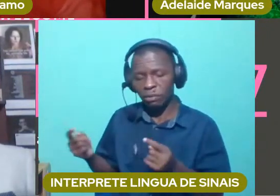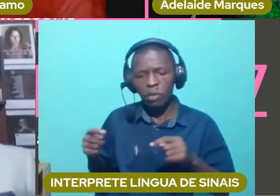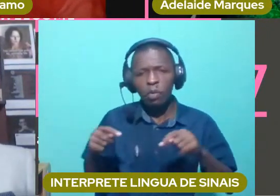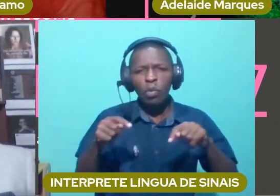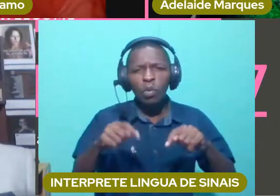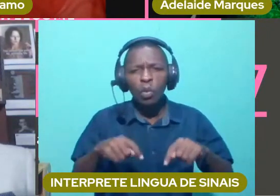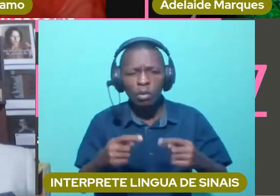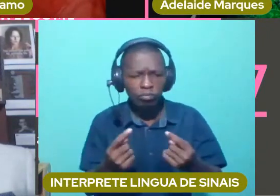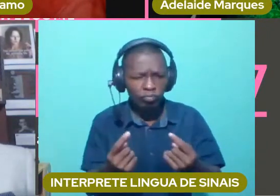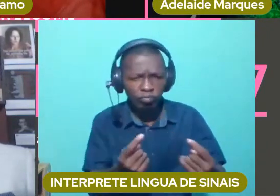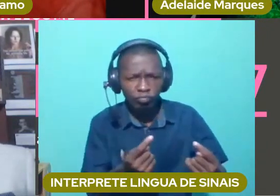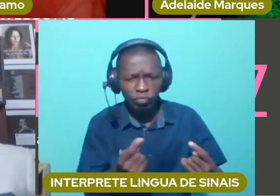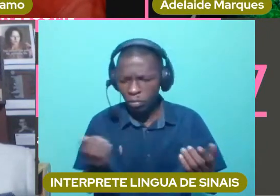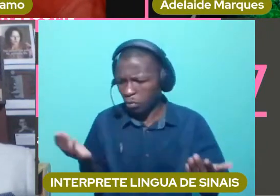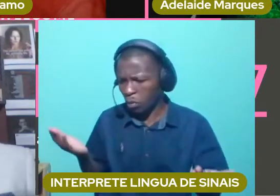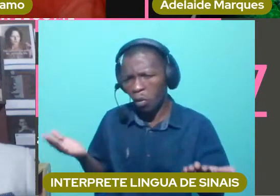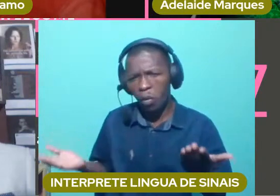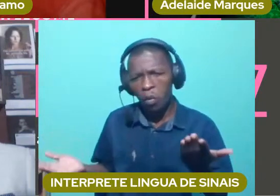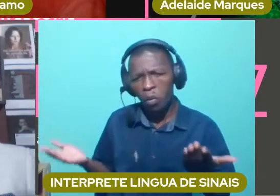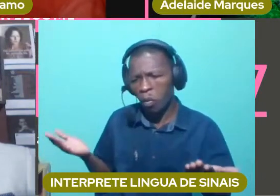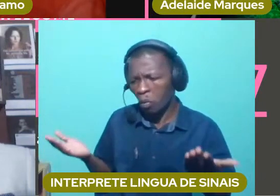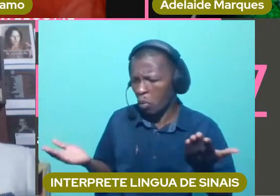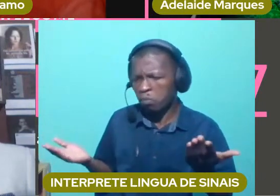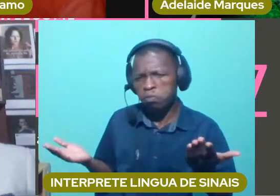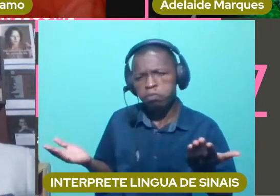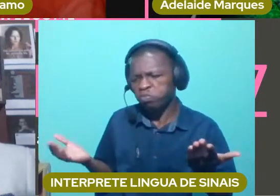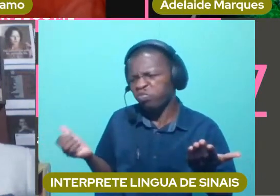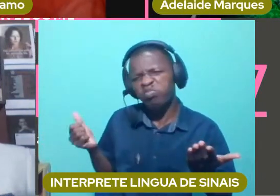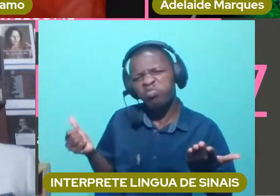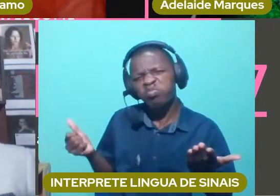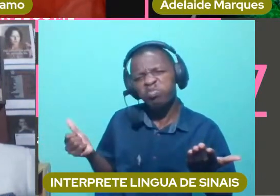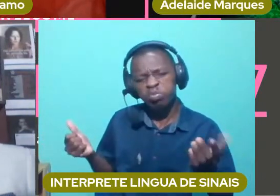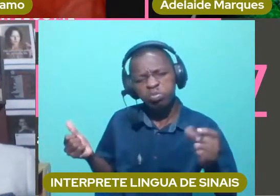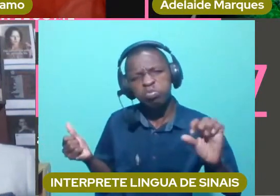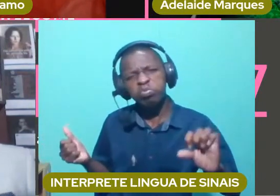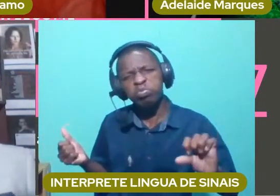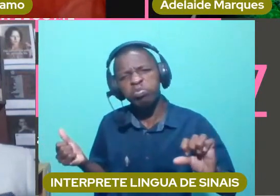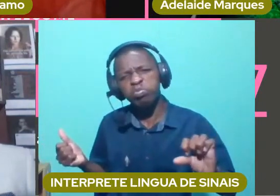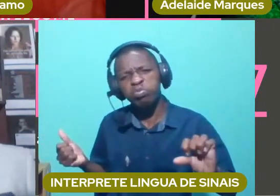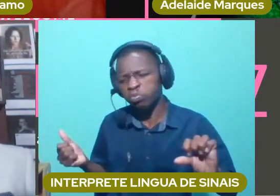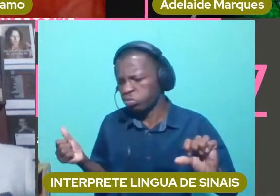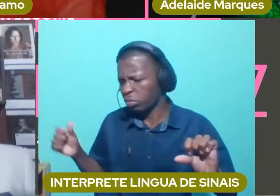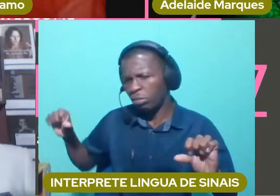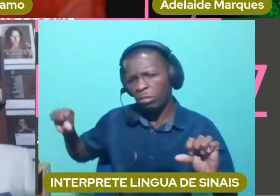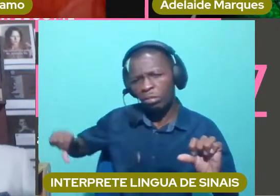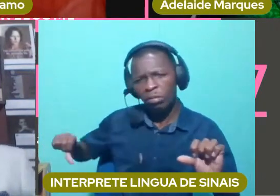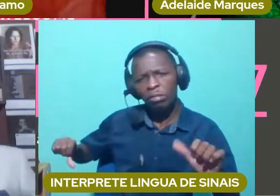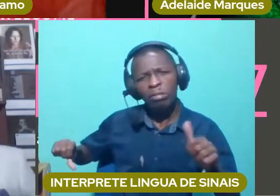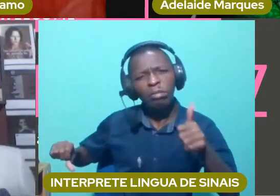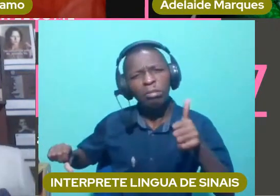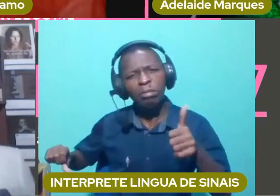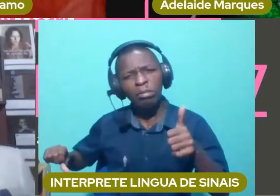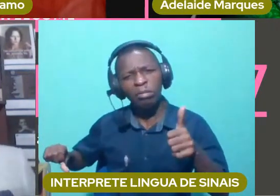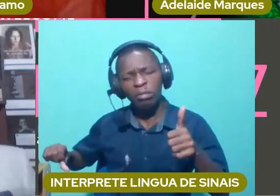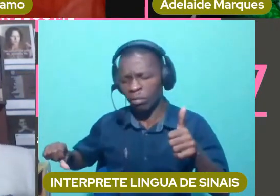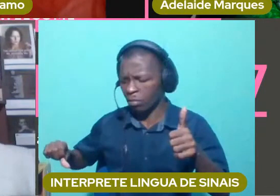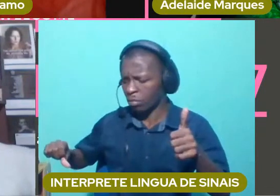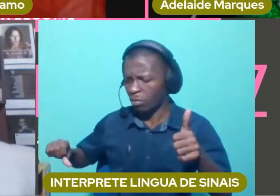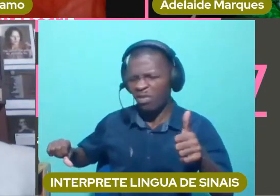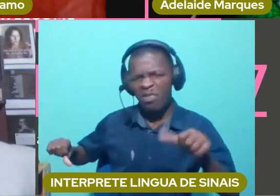na vida de outras jovens, das jovens e adolescentes de hoje. Será que a vida dela está mais facilitada